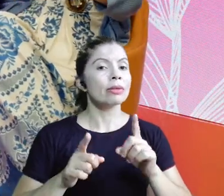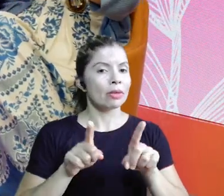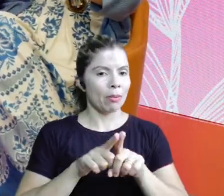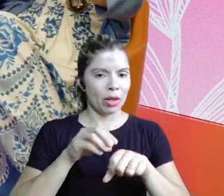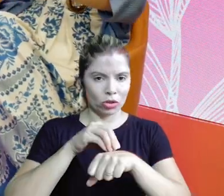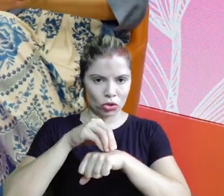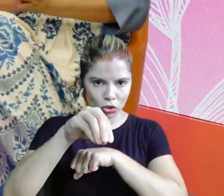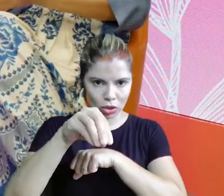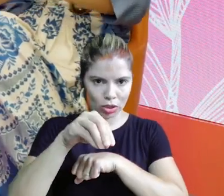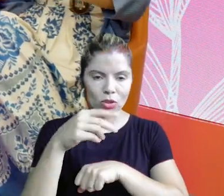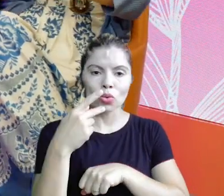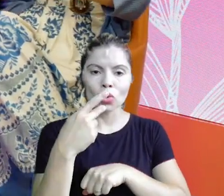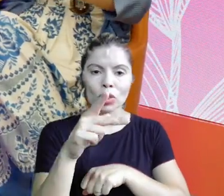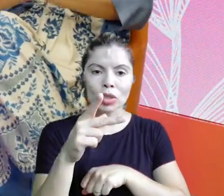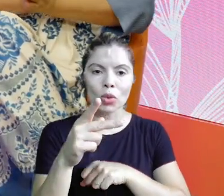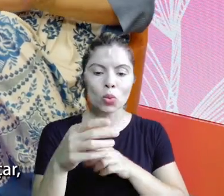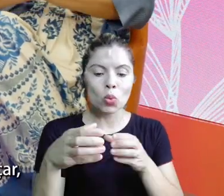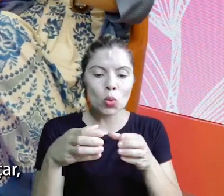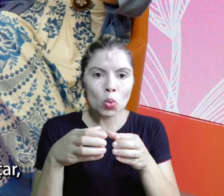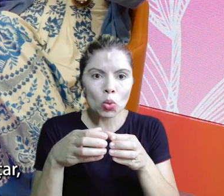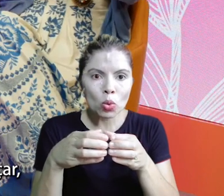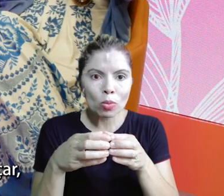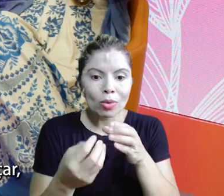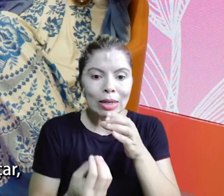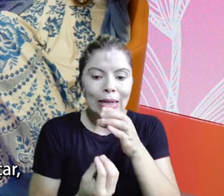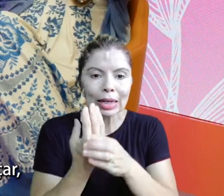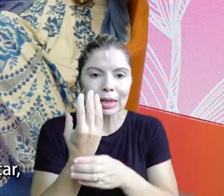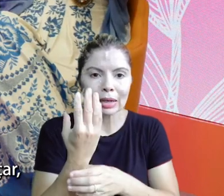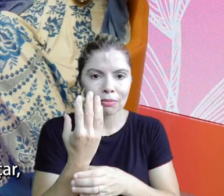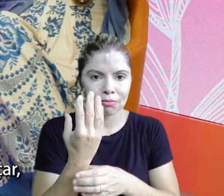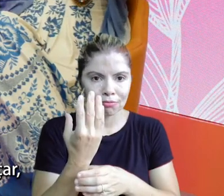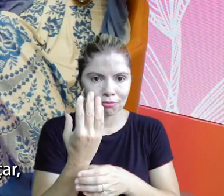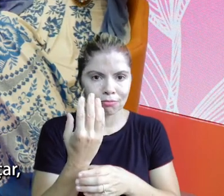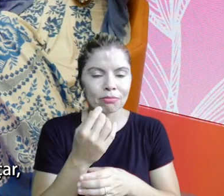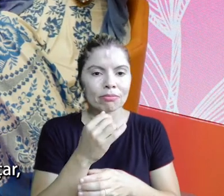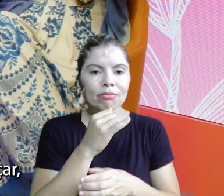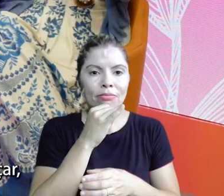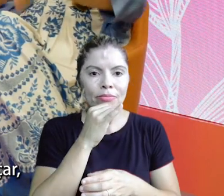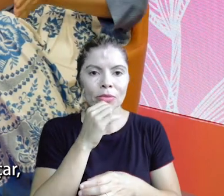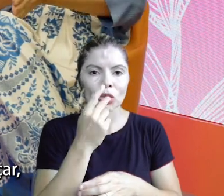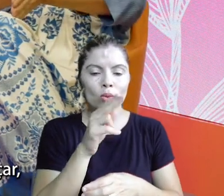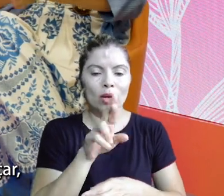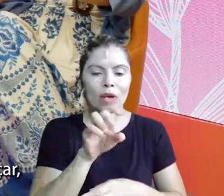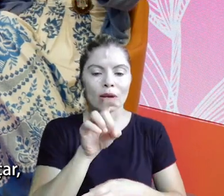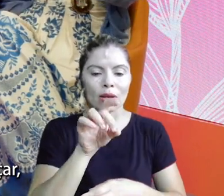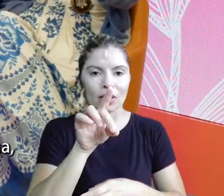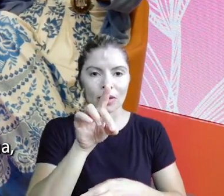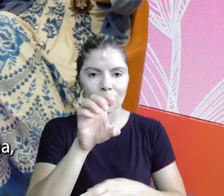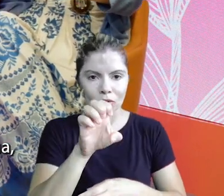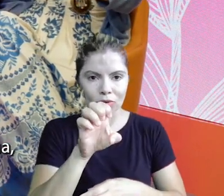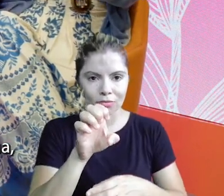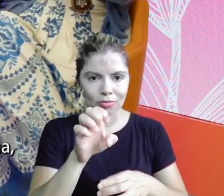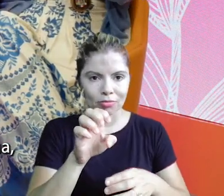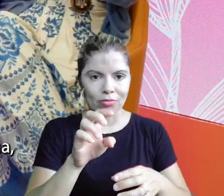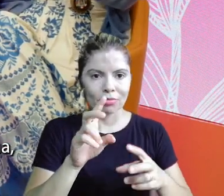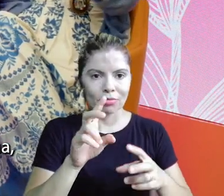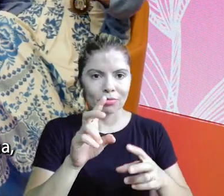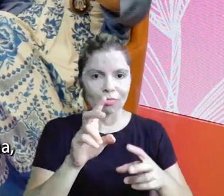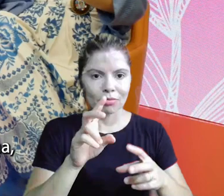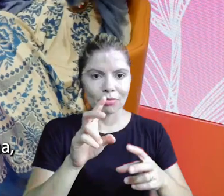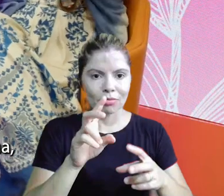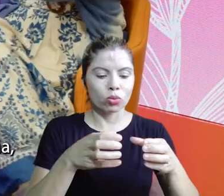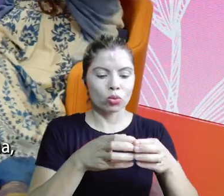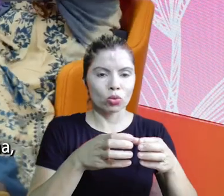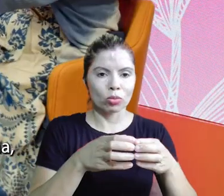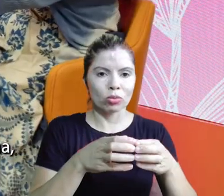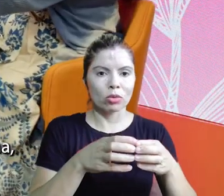faça a sua rede o seu colchão aquele lugar onde você pode cair porque você vai cair você pode tropeçar mas sempre vai ter um